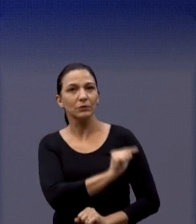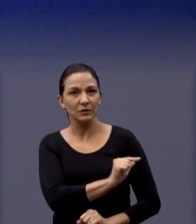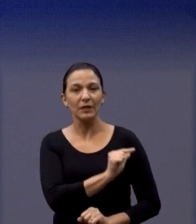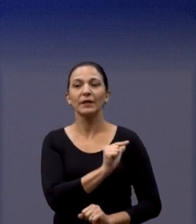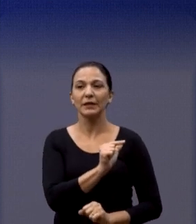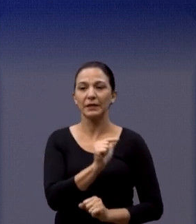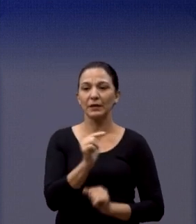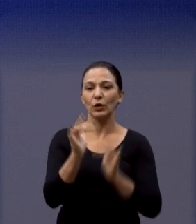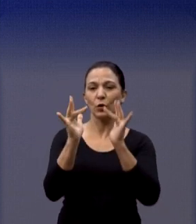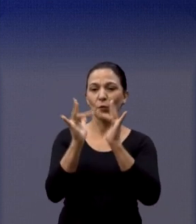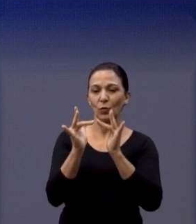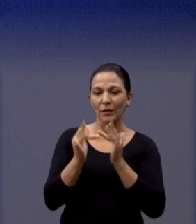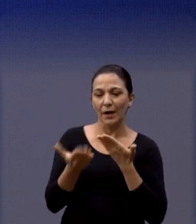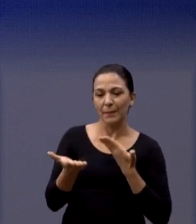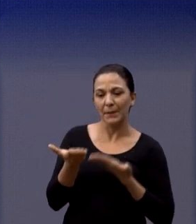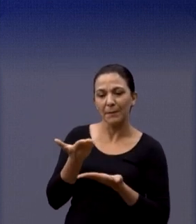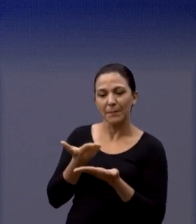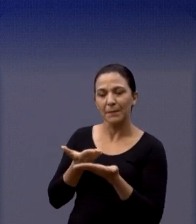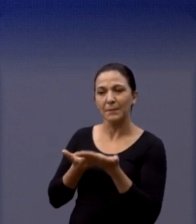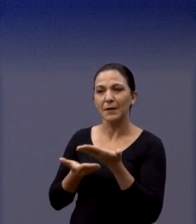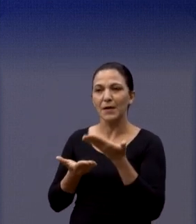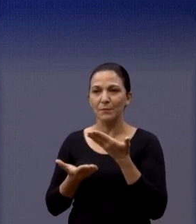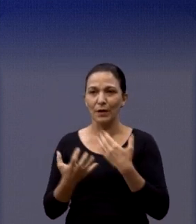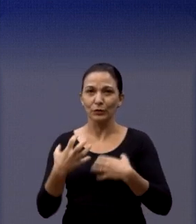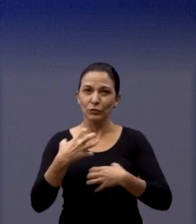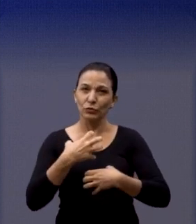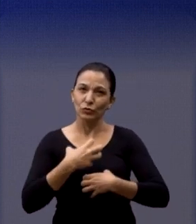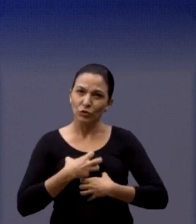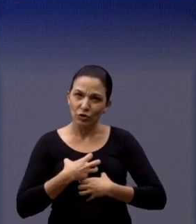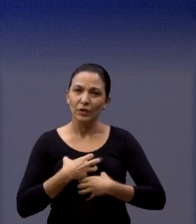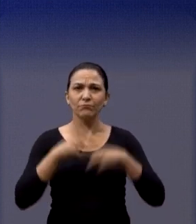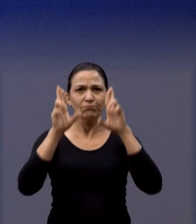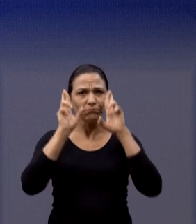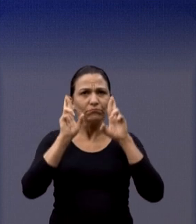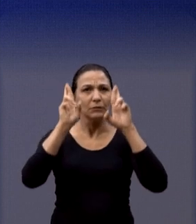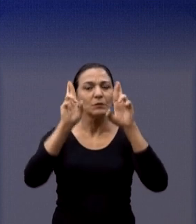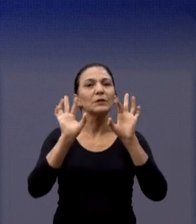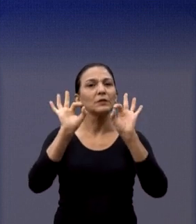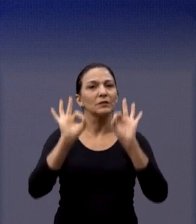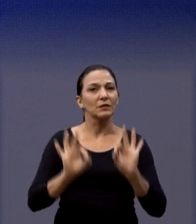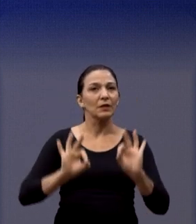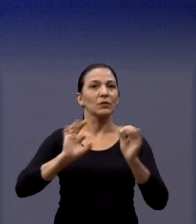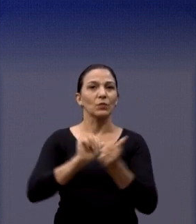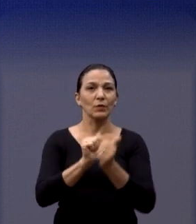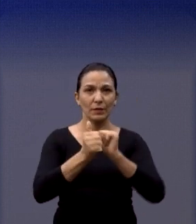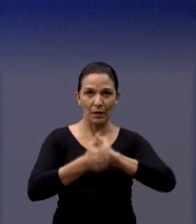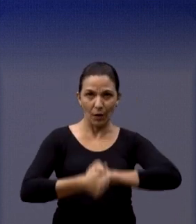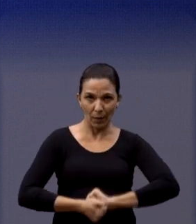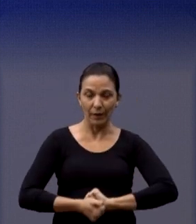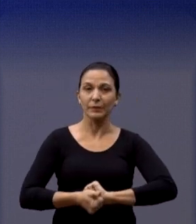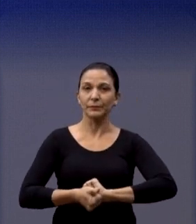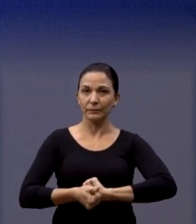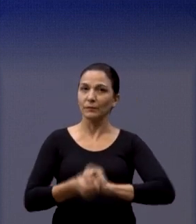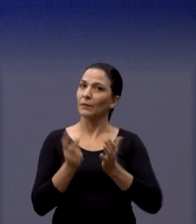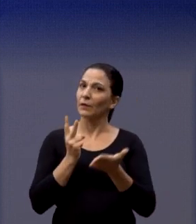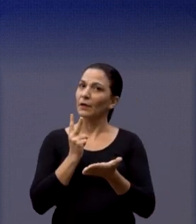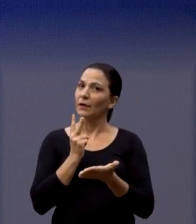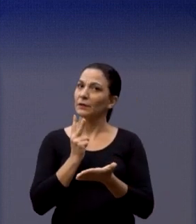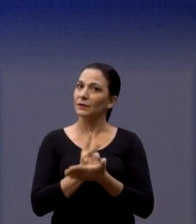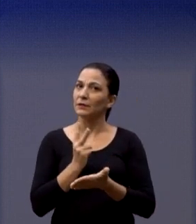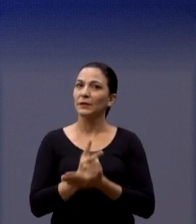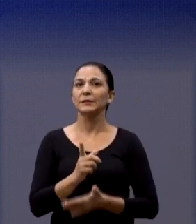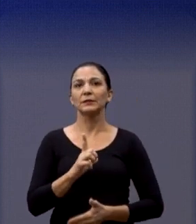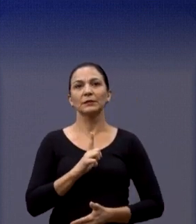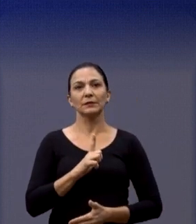conversar com todos, com todas, de uma forma muito cordial. E a gente pretende manter isso. Então, é mais para deixar aqui mesmo